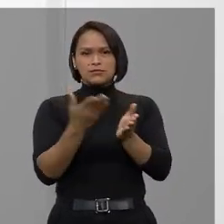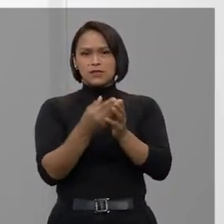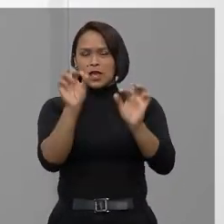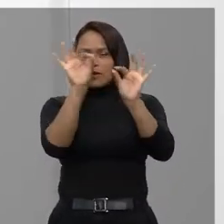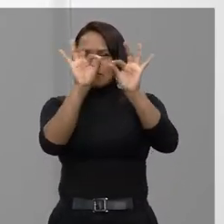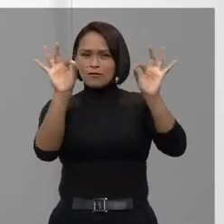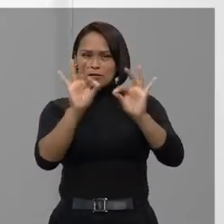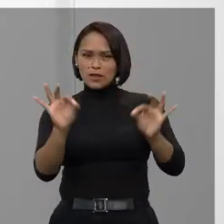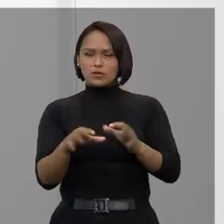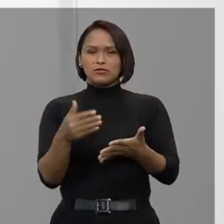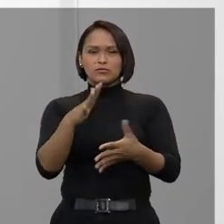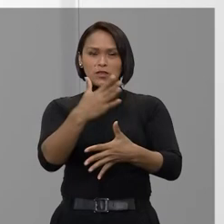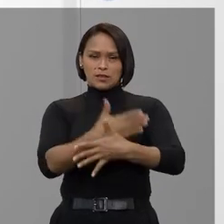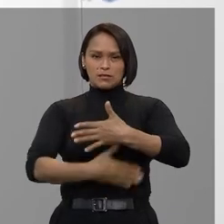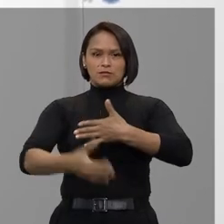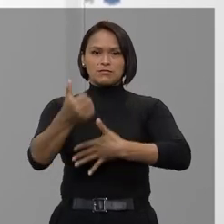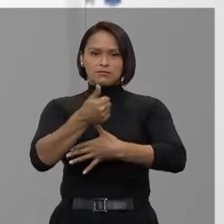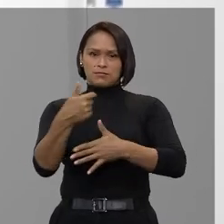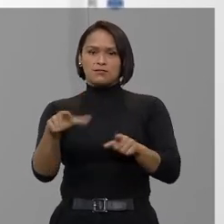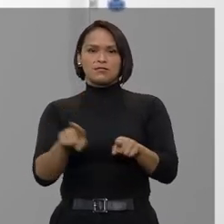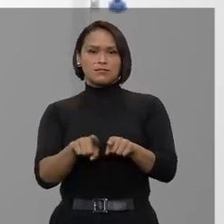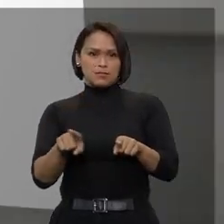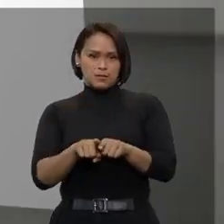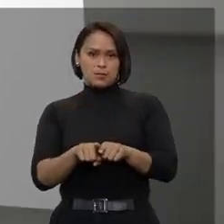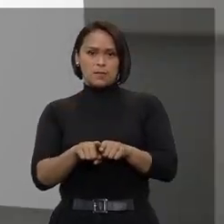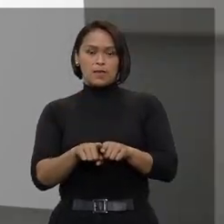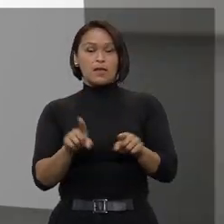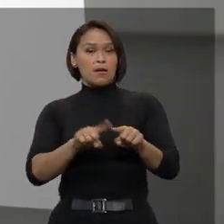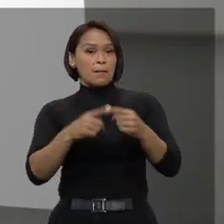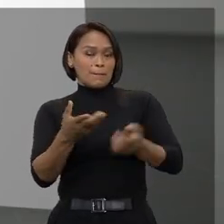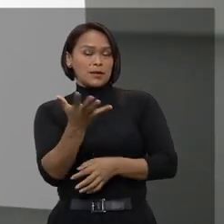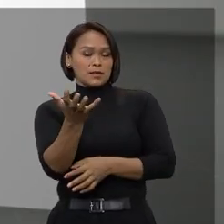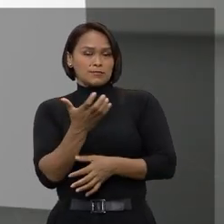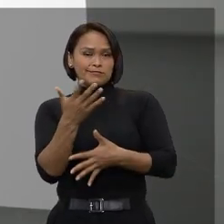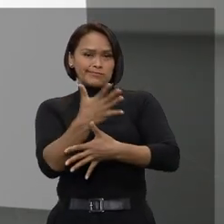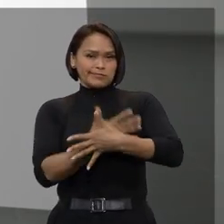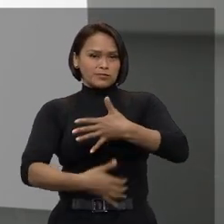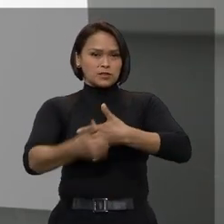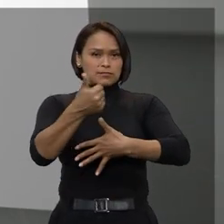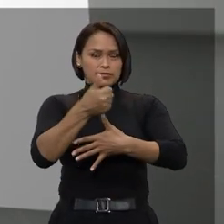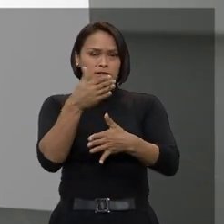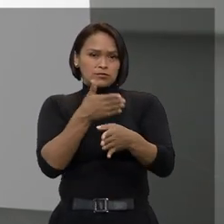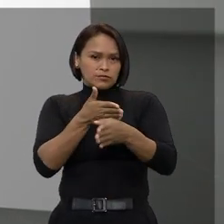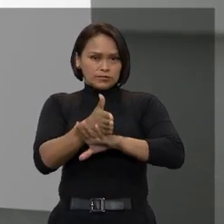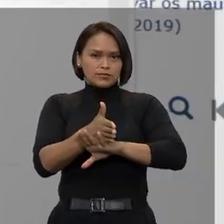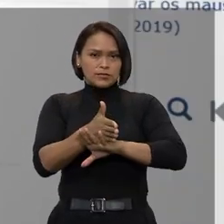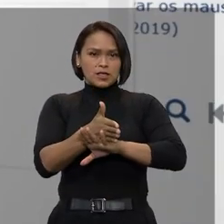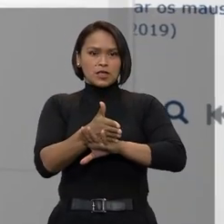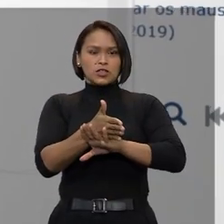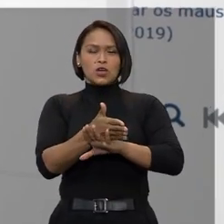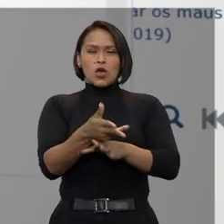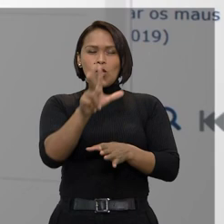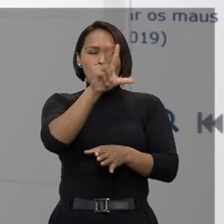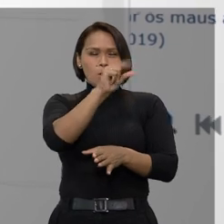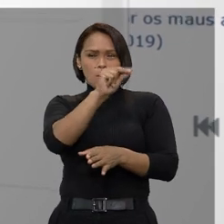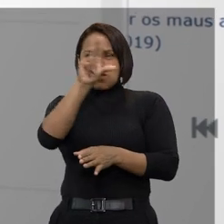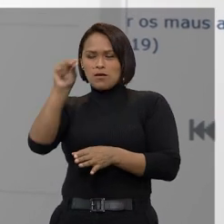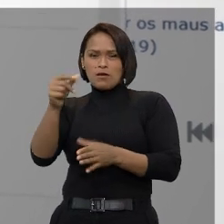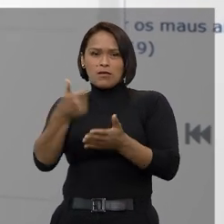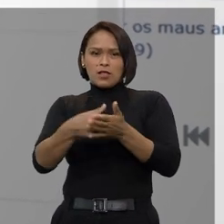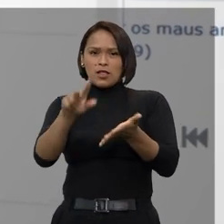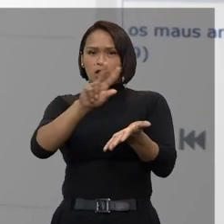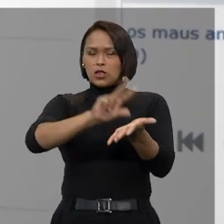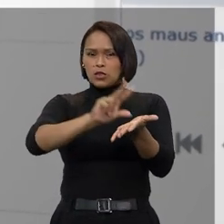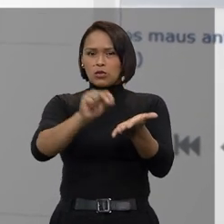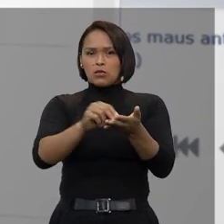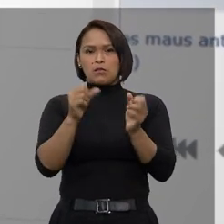trechos que dizem respeito à súmula. Caso você queira acessar a súmula sem formatação, pronta para ser copiada e colada no seu